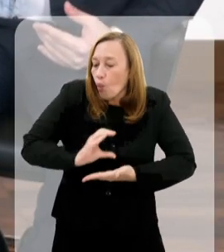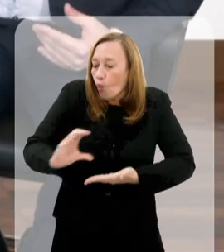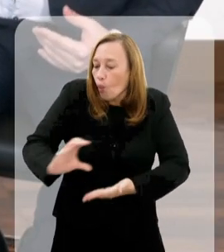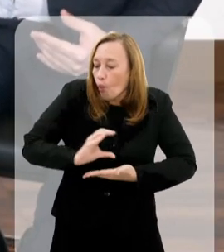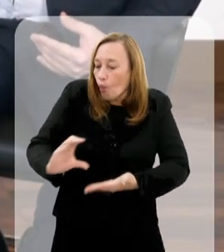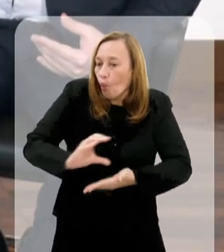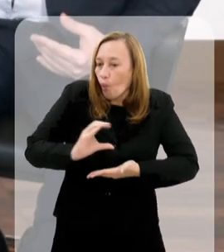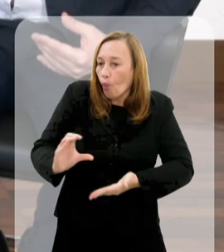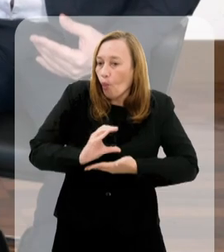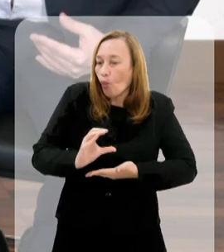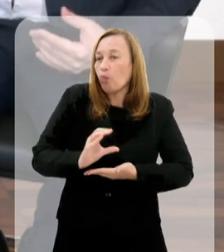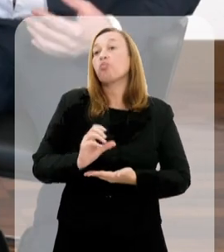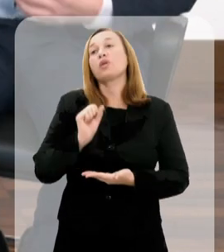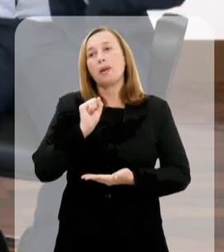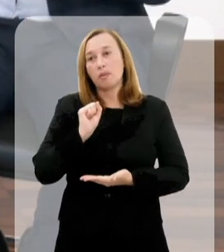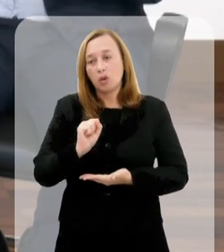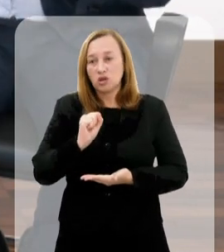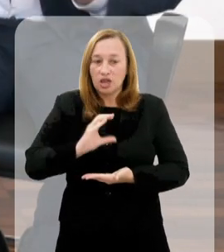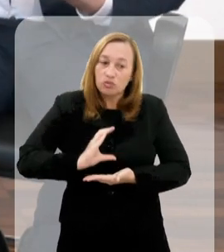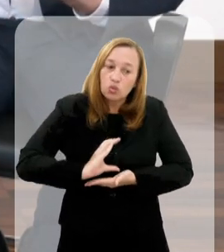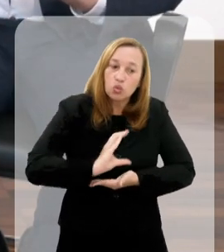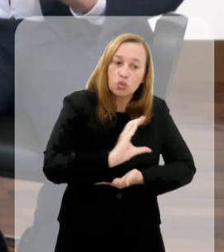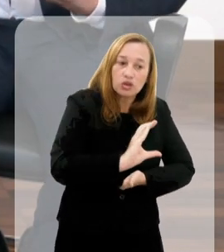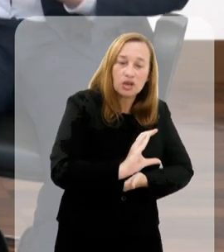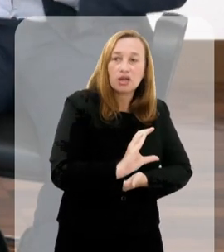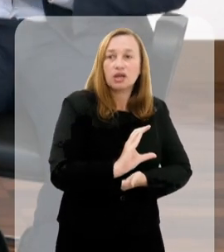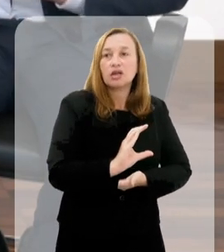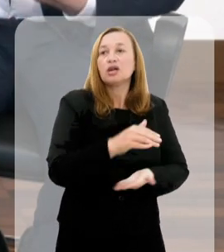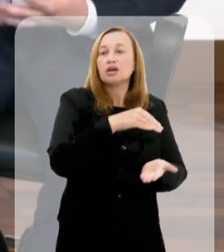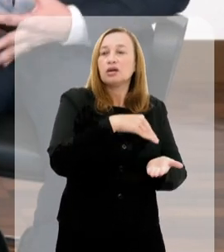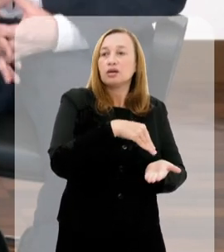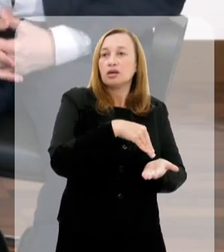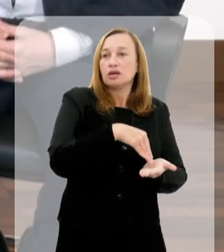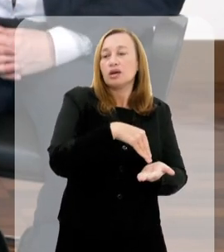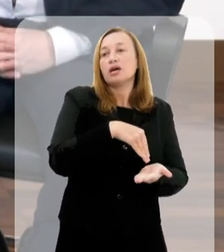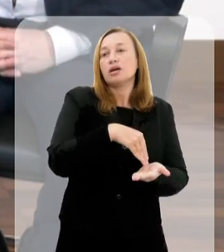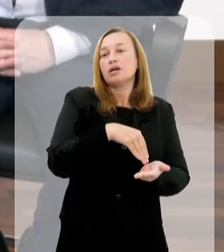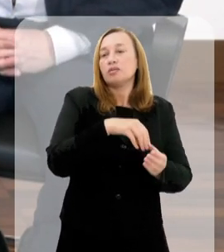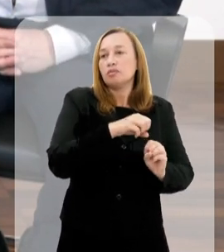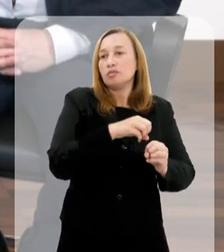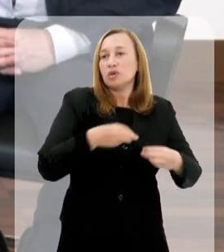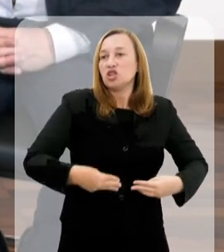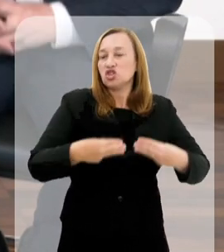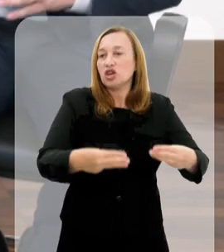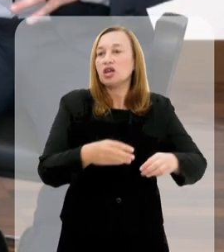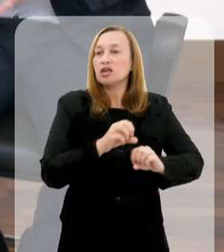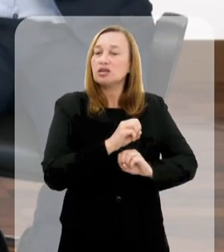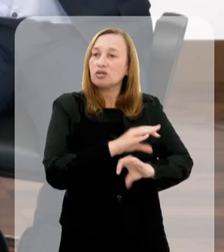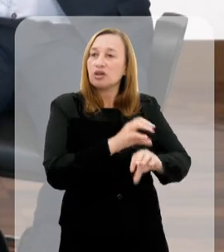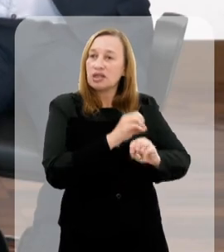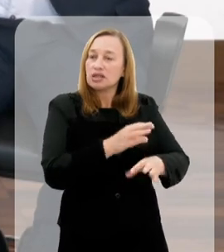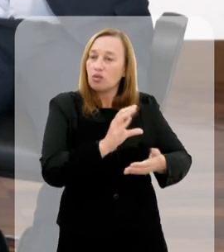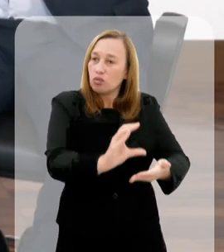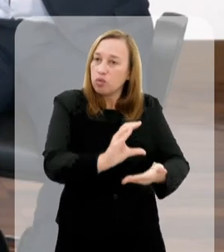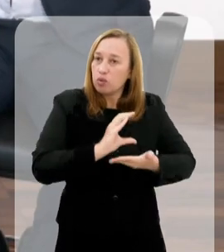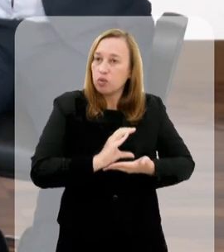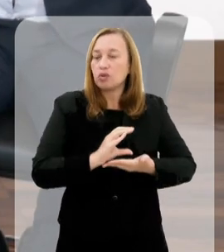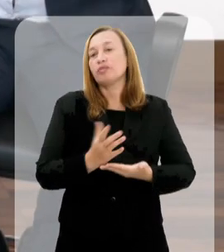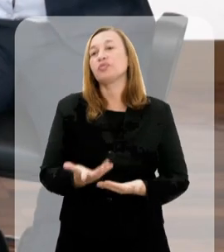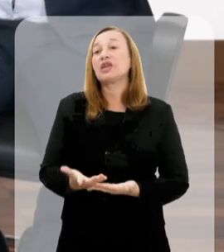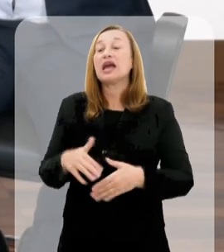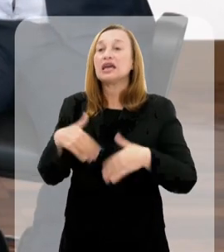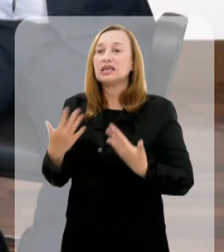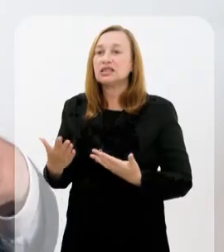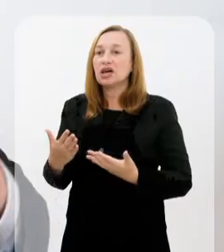mais demanda existe e mais direcionamento do Ministério da Educação para esses investimentos. Então, assim, é uma